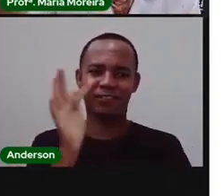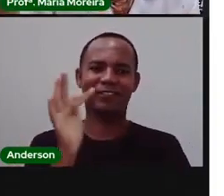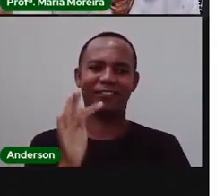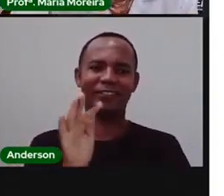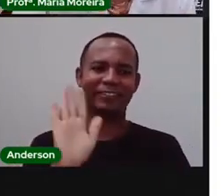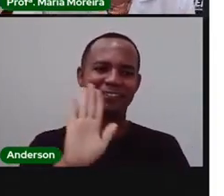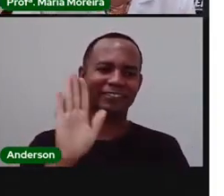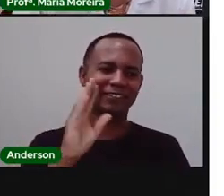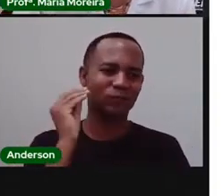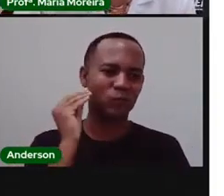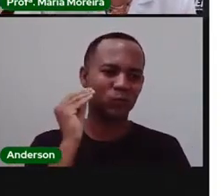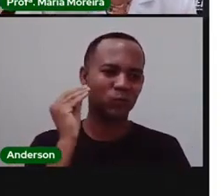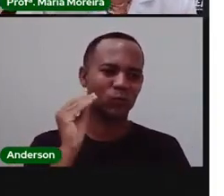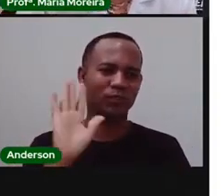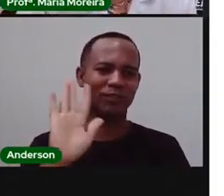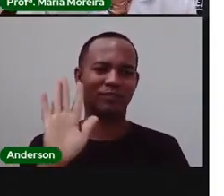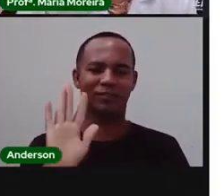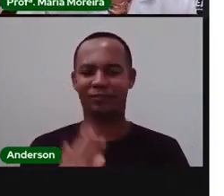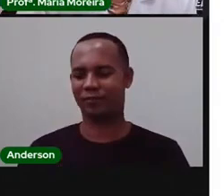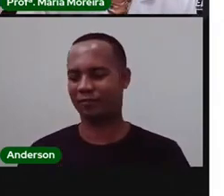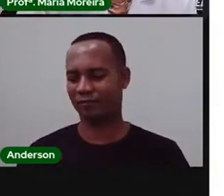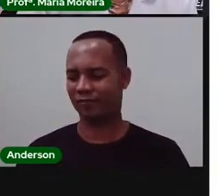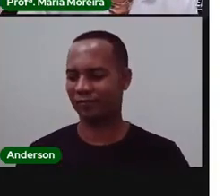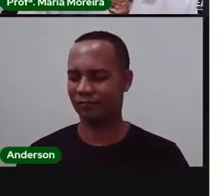Beijo da Pro E aí